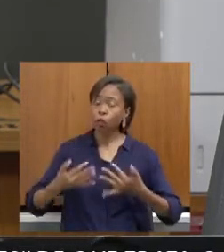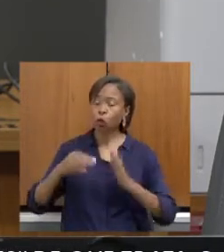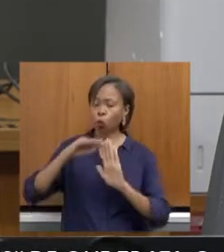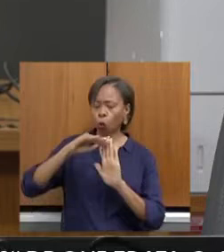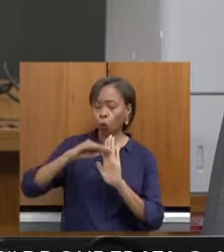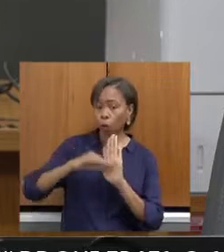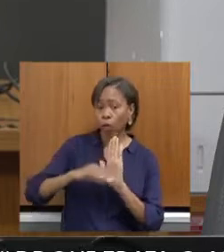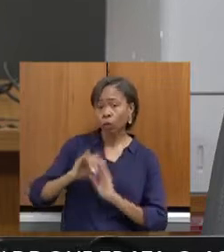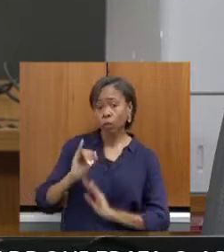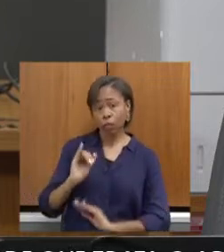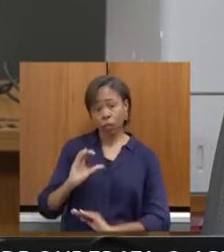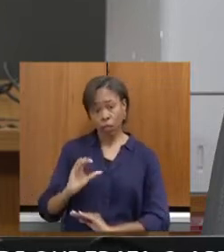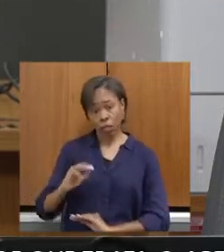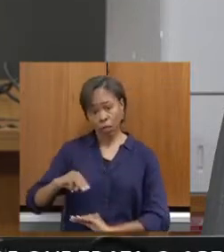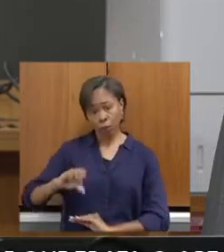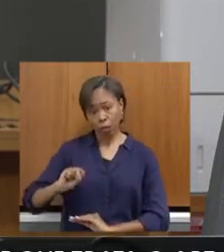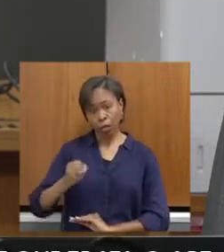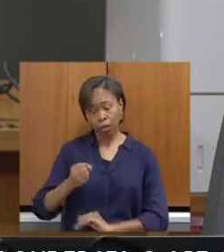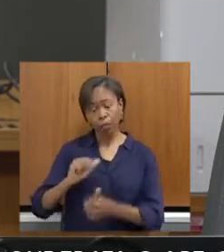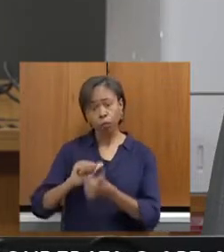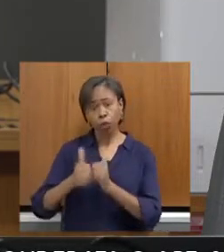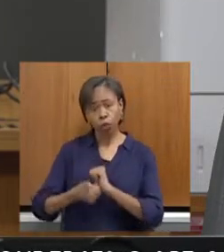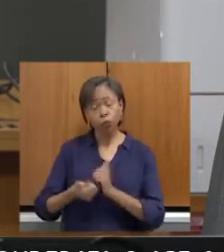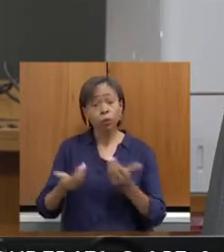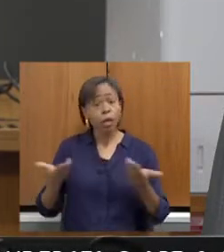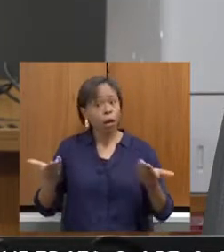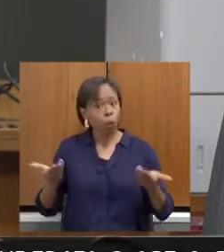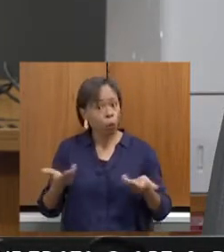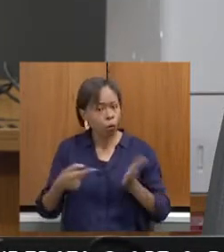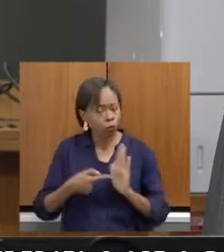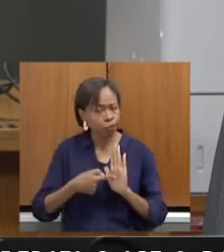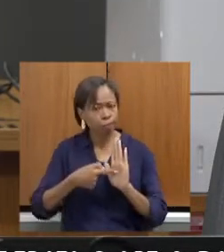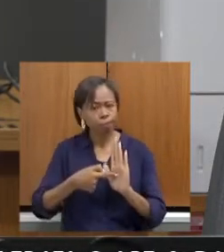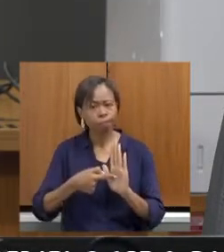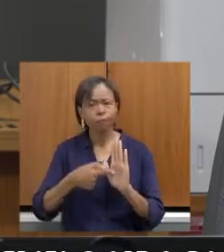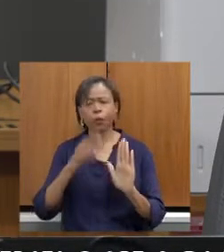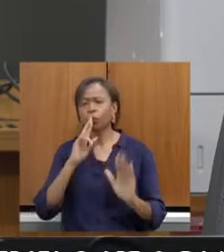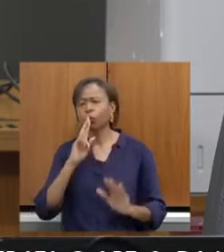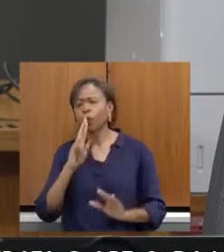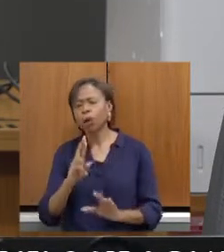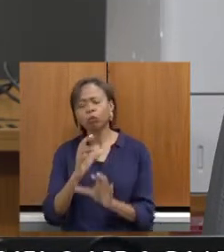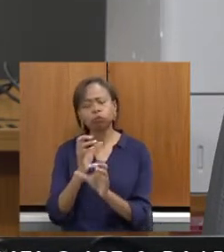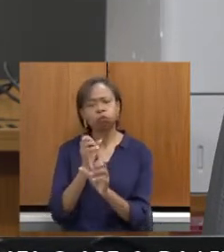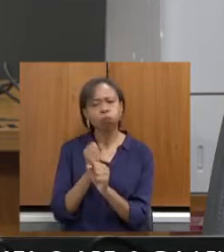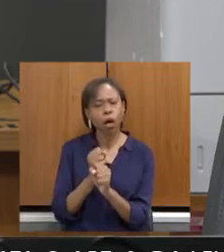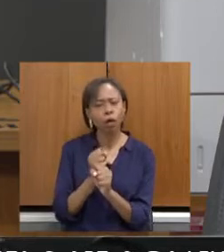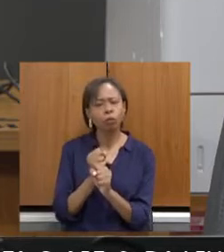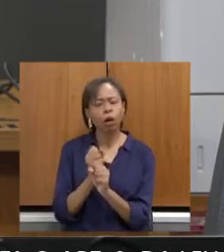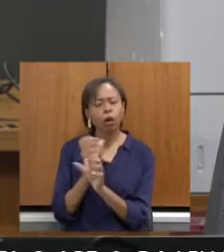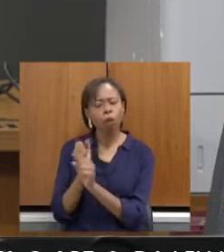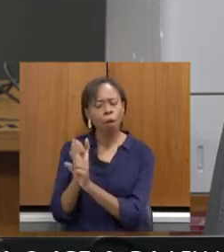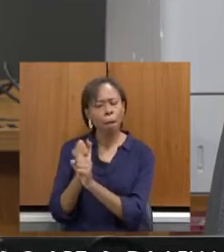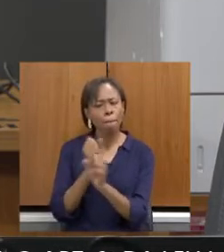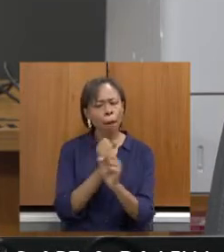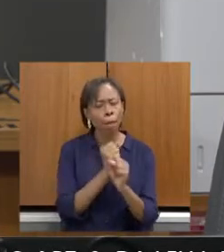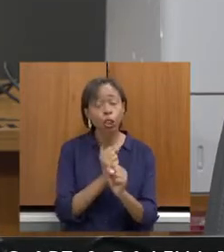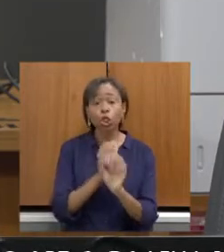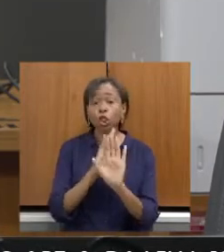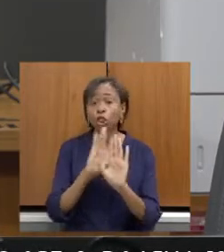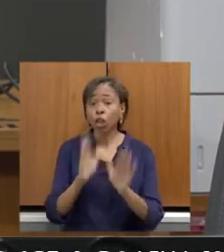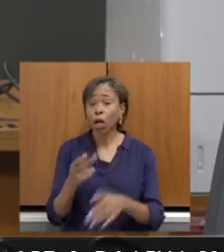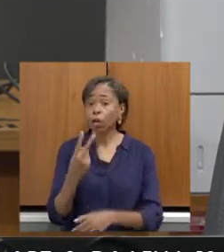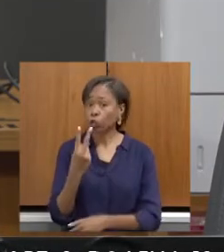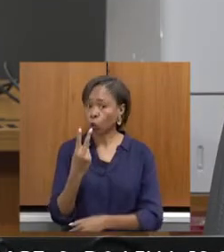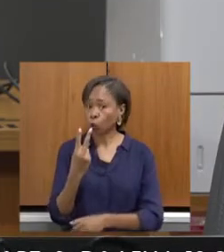a compartilhar aqui com todos vocês um pouco os resultados desse balanço que a Defop vem desenvolvendo há dois anos